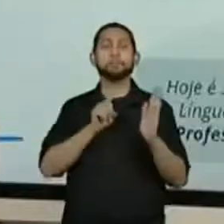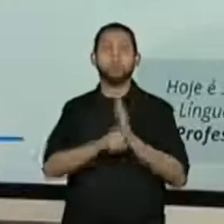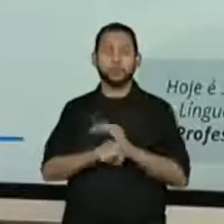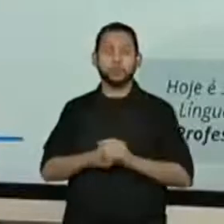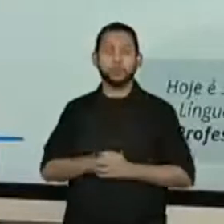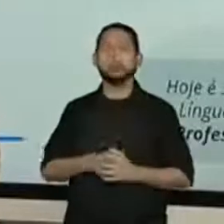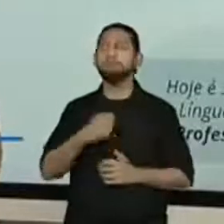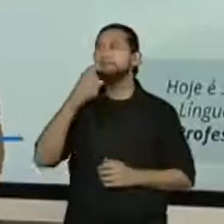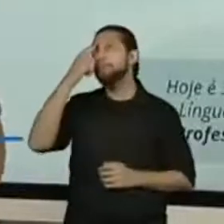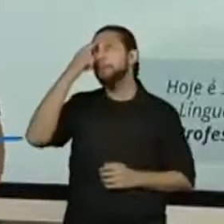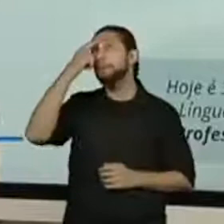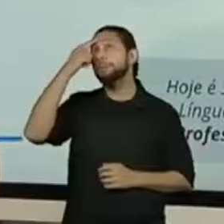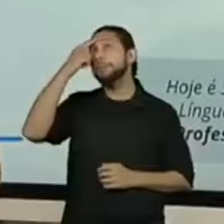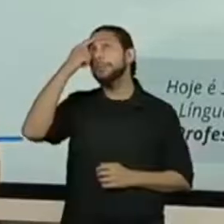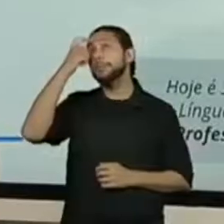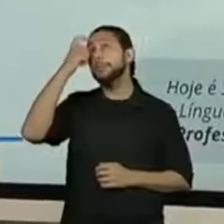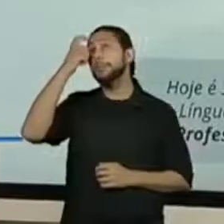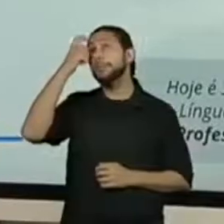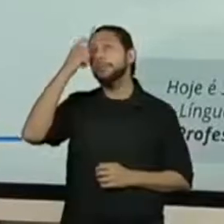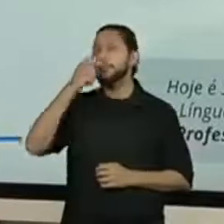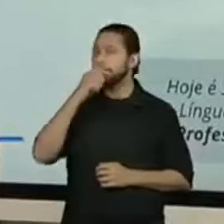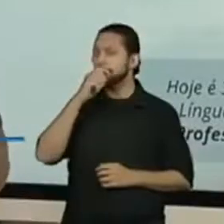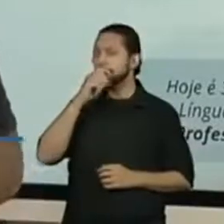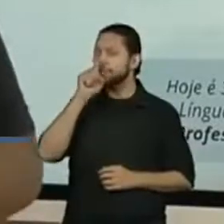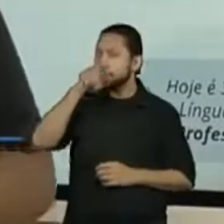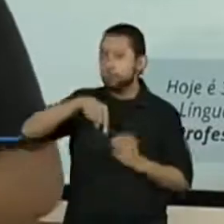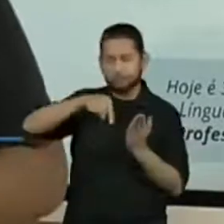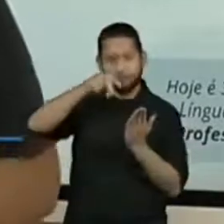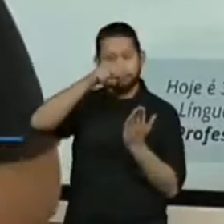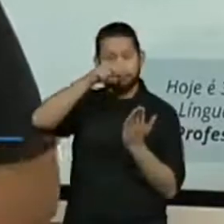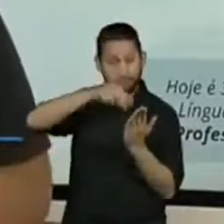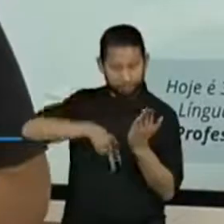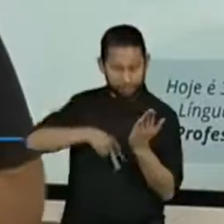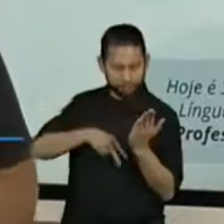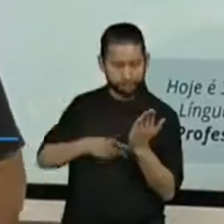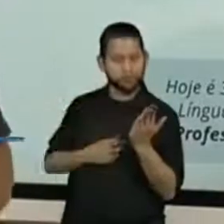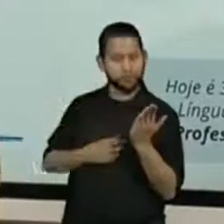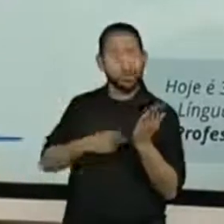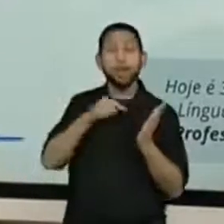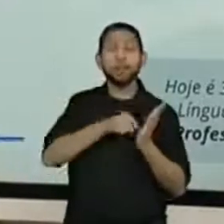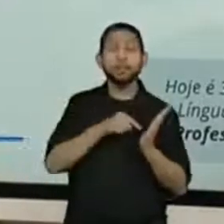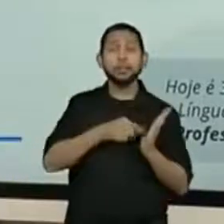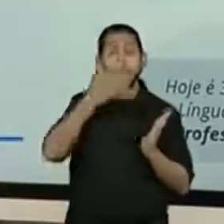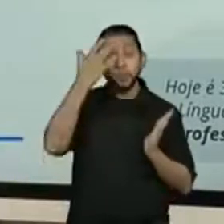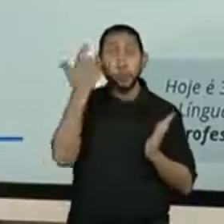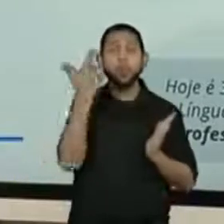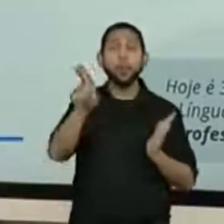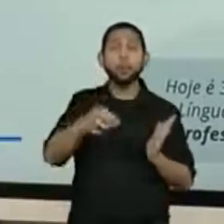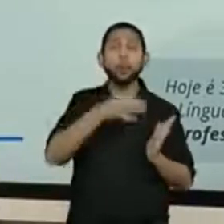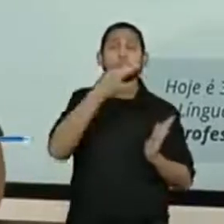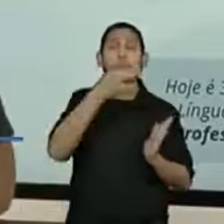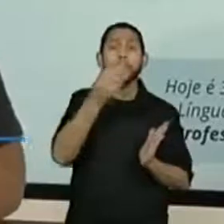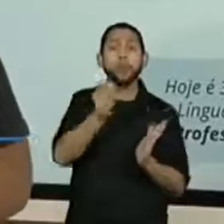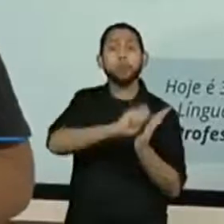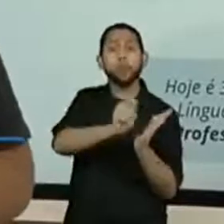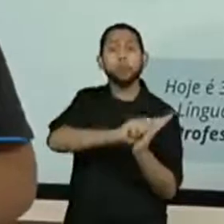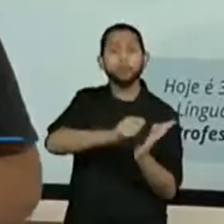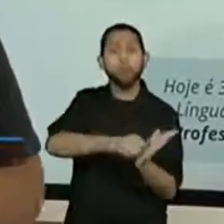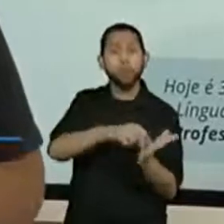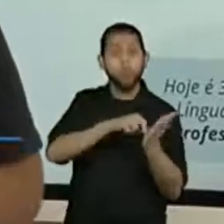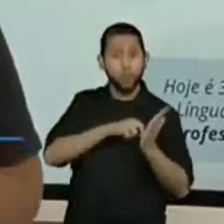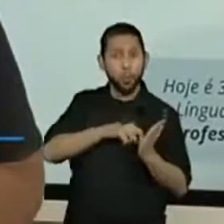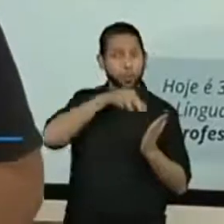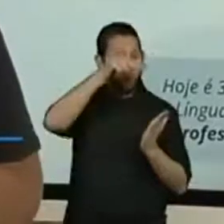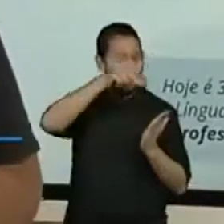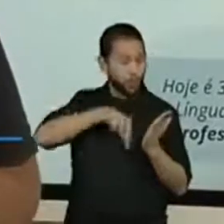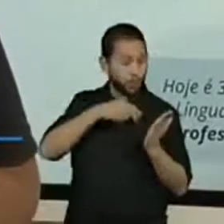Será que quando a gente lê uma carta opinativa de leitor, ou quando você escreve uma carta,